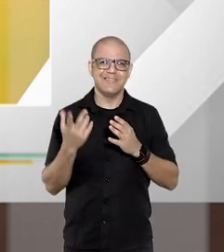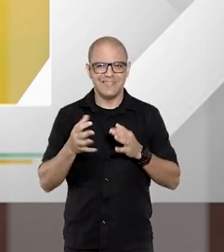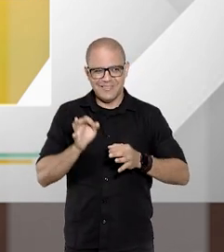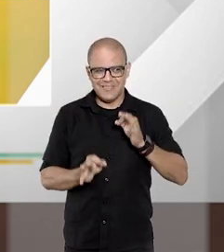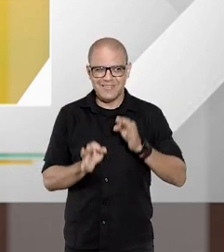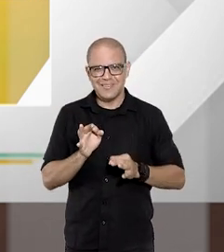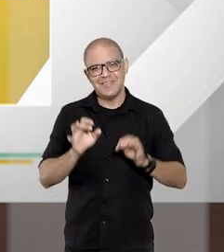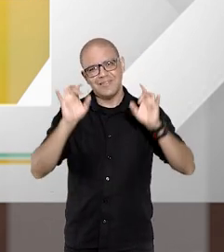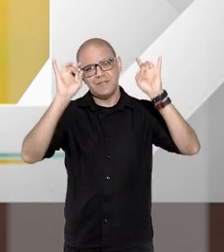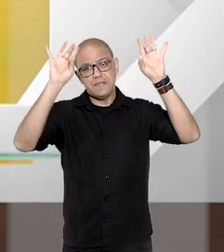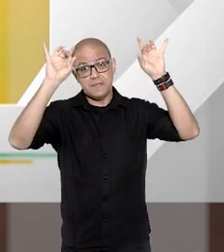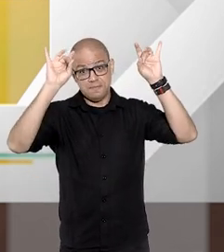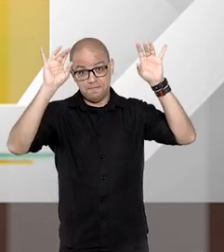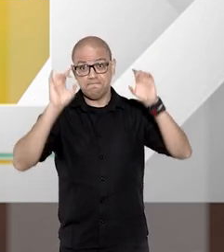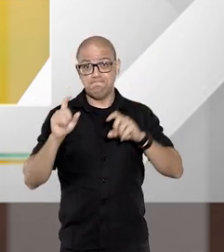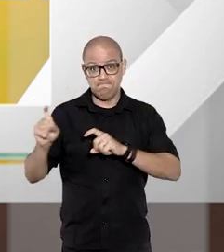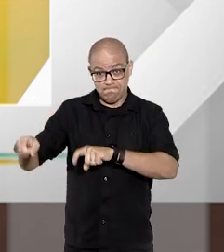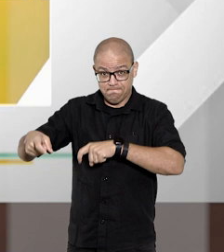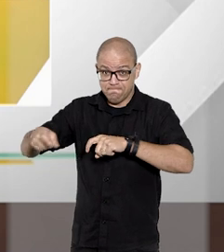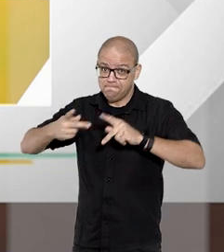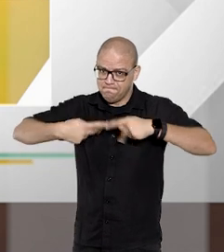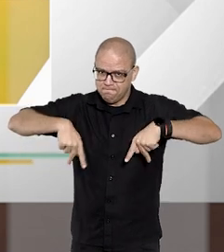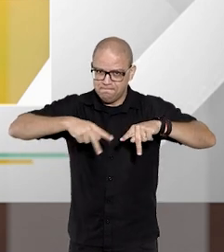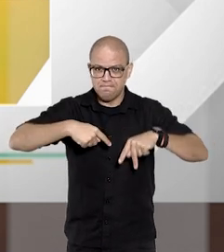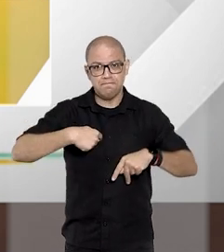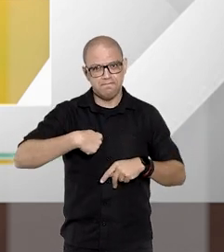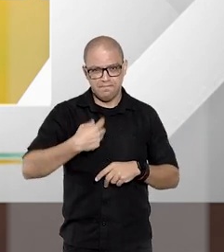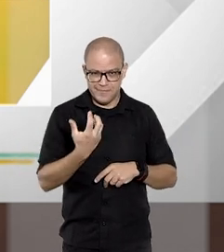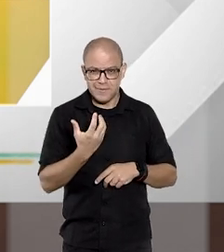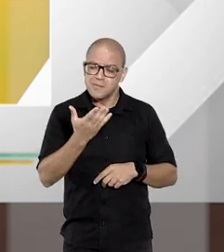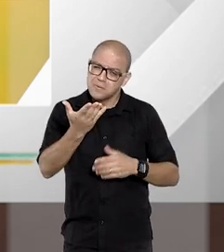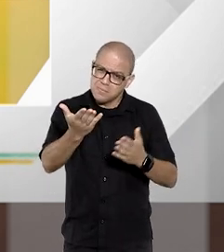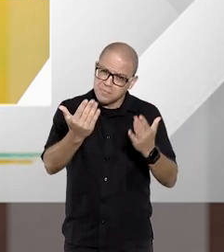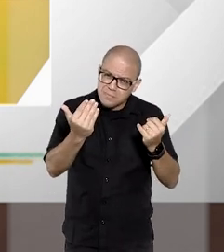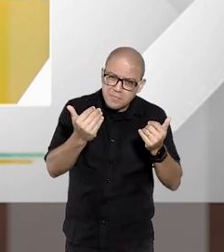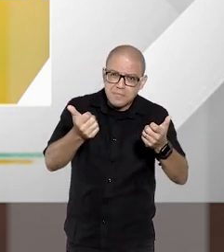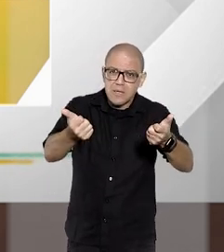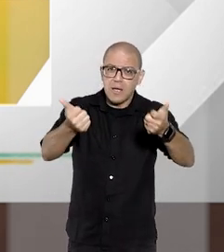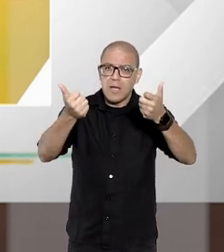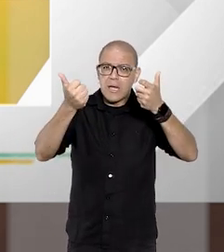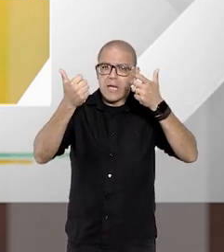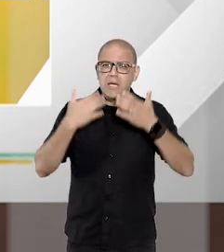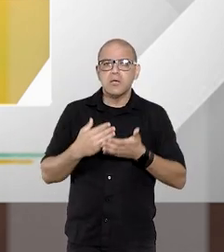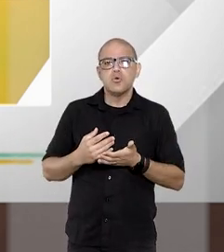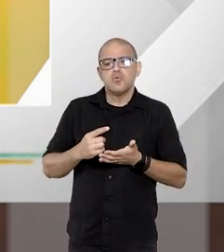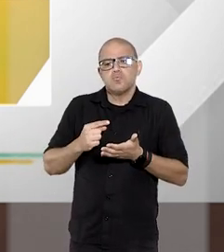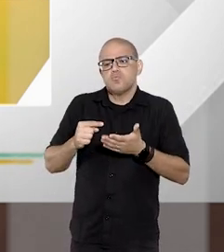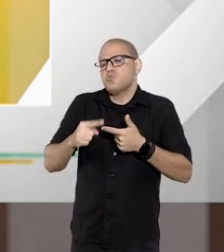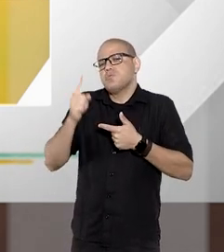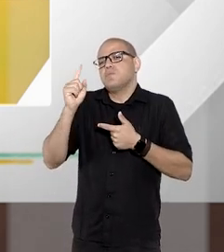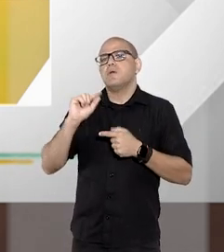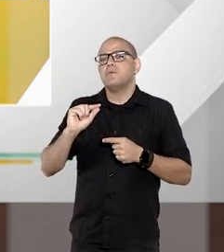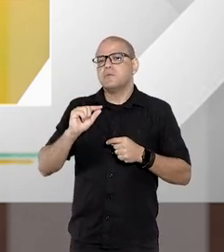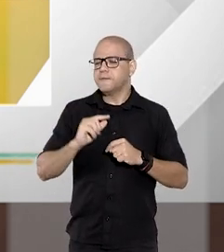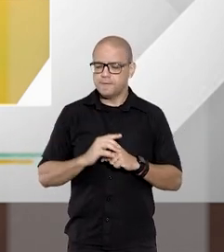desses juizados especiais da Fazenda Pública. Eu gostaria que o senhor detalhasse quais são essas exclusões.